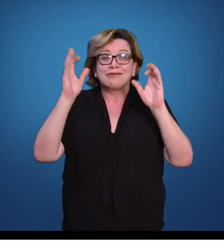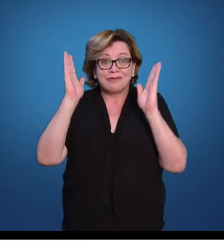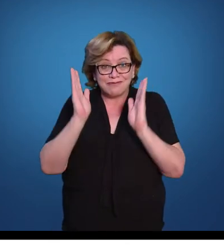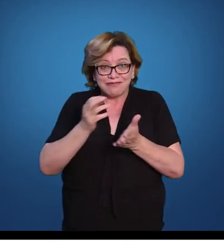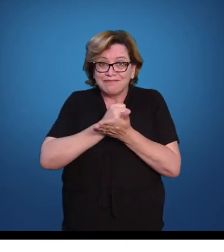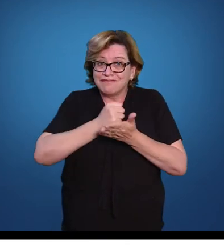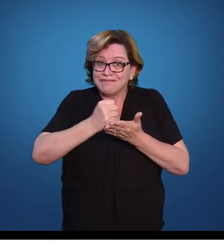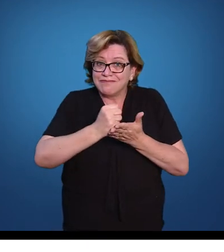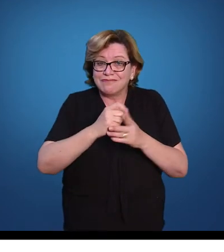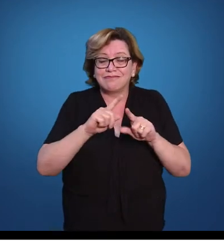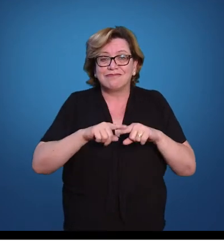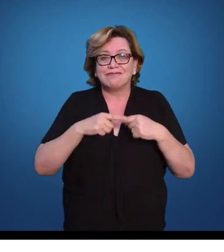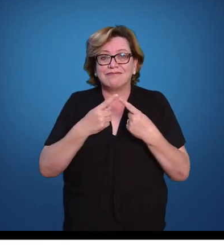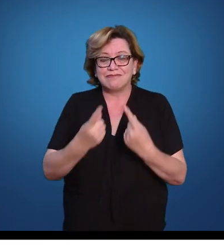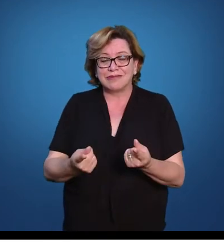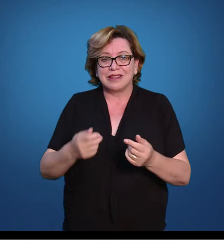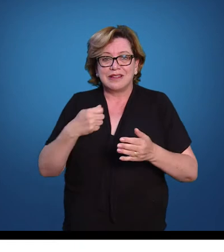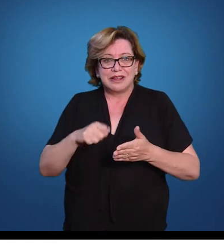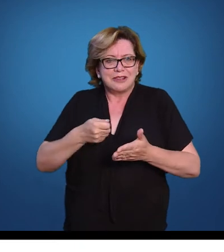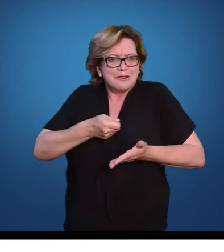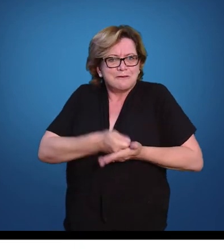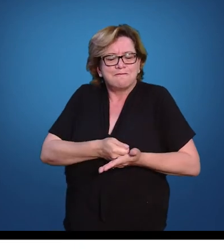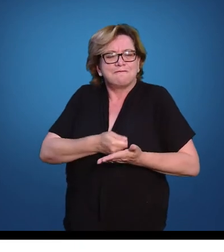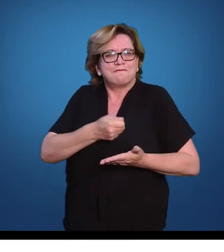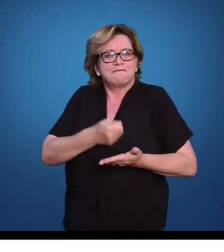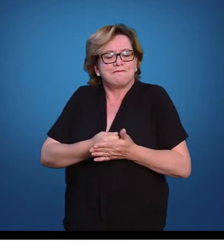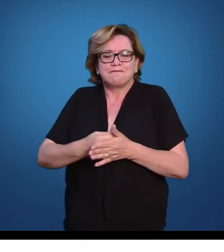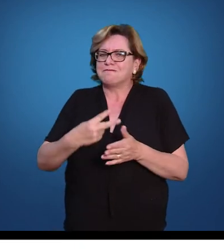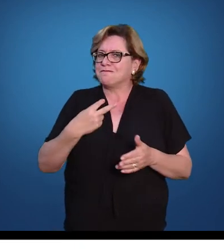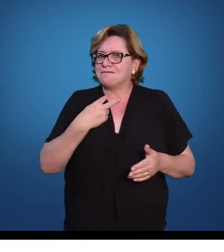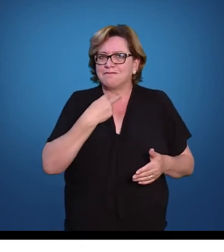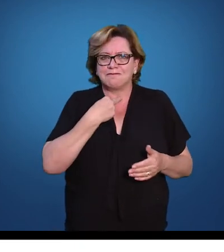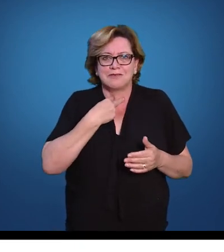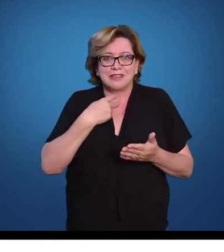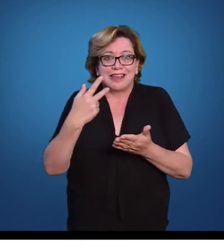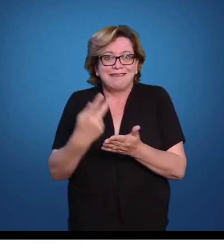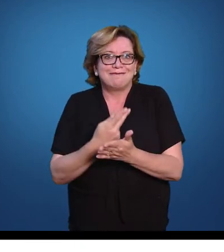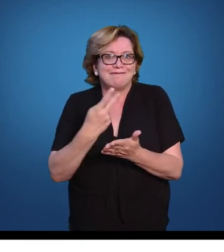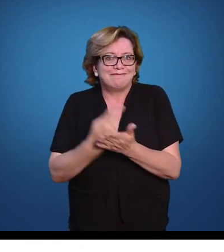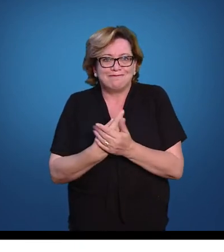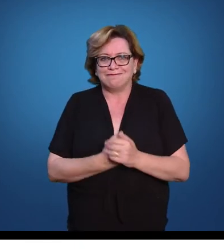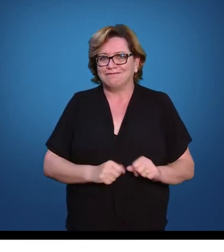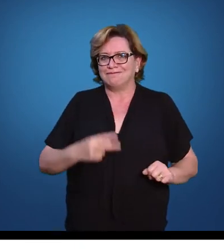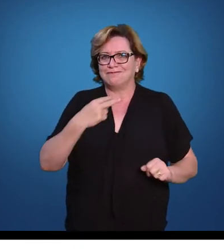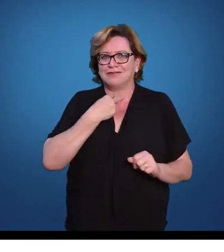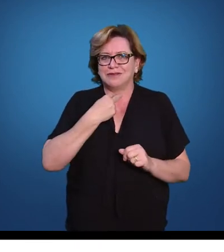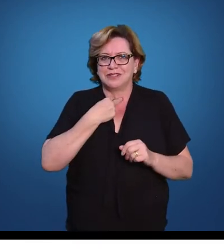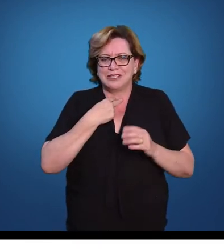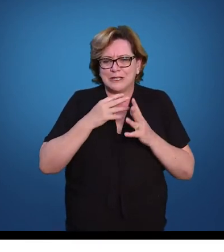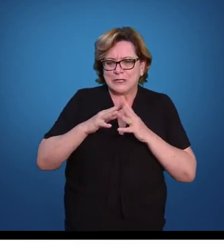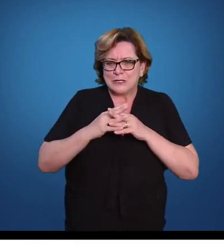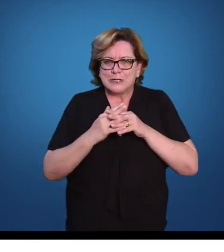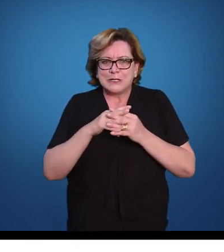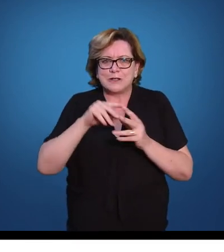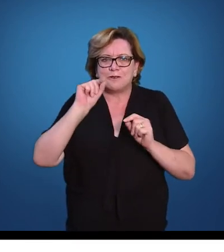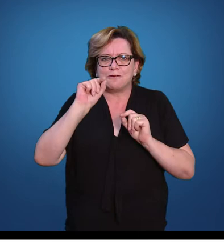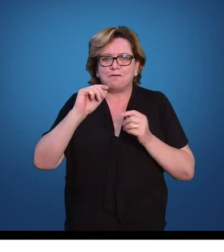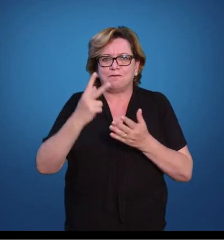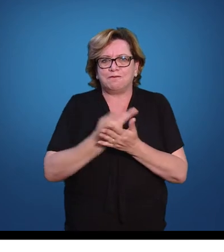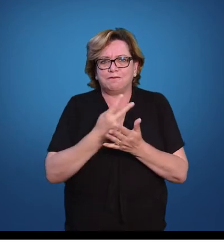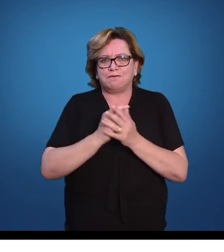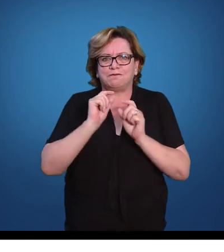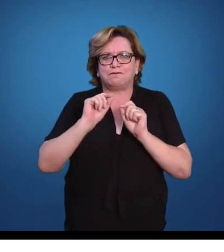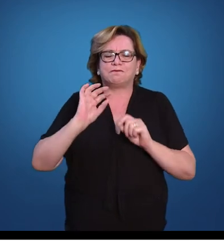precisava cuidar muito rigorosamente para que não houvesse erros, não houvesse distúrbios daquilo que realmente